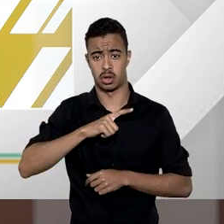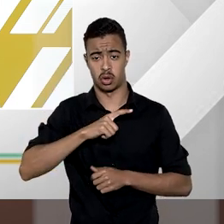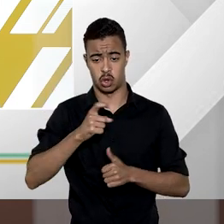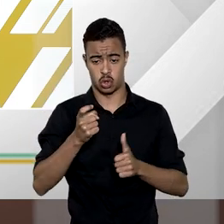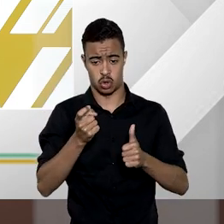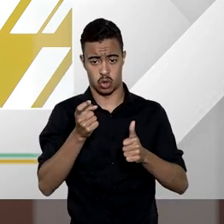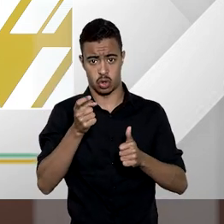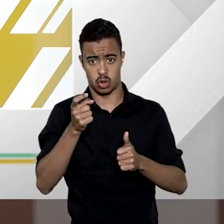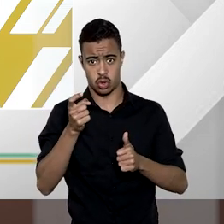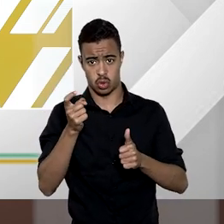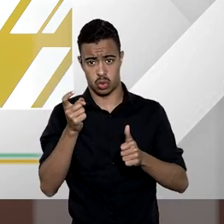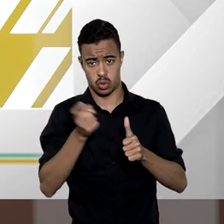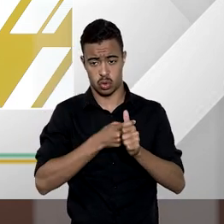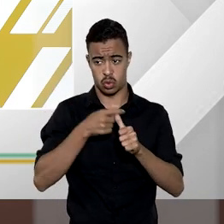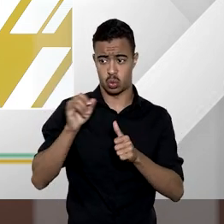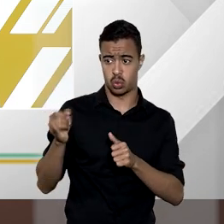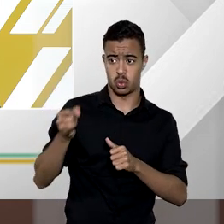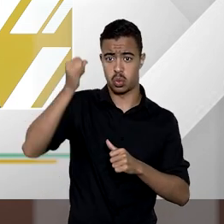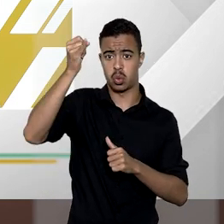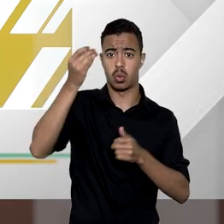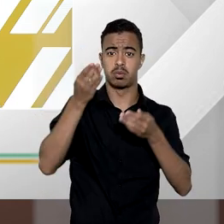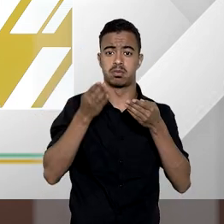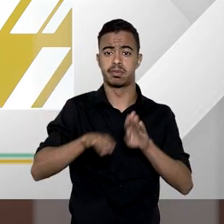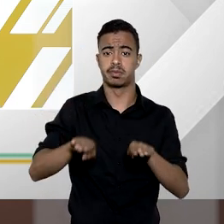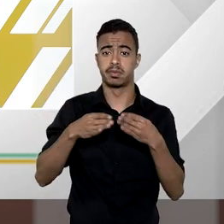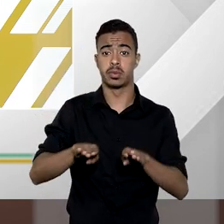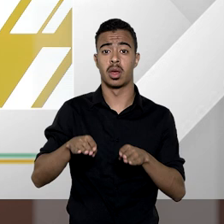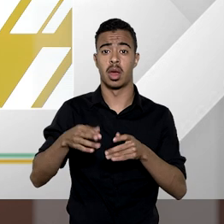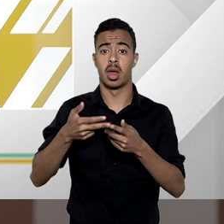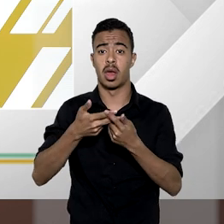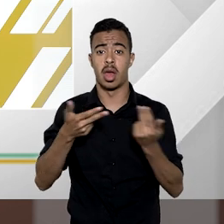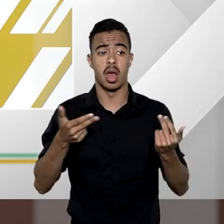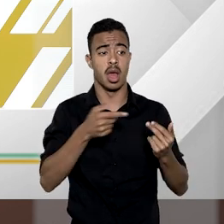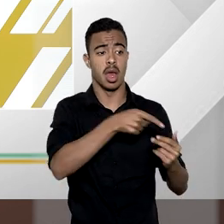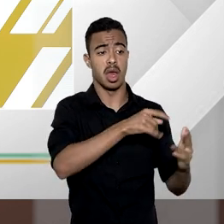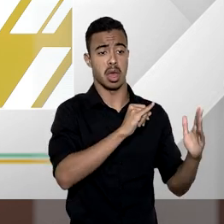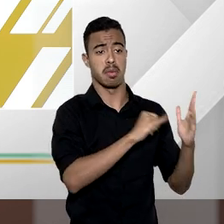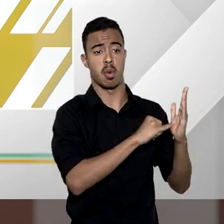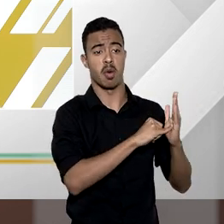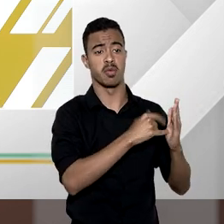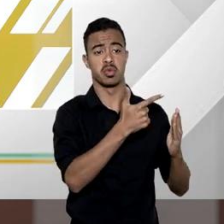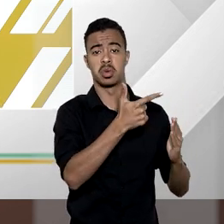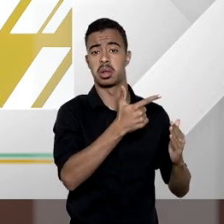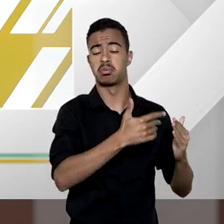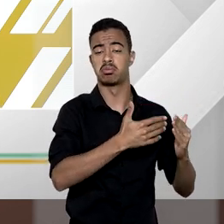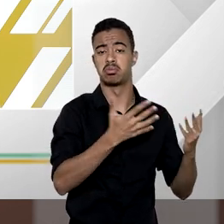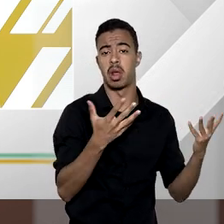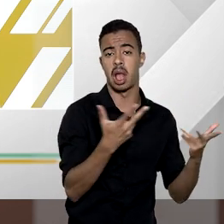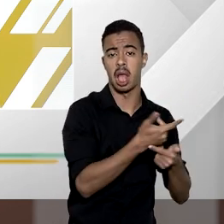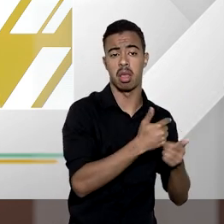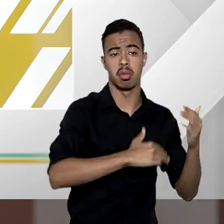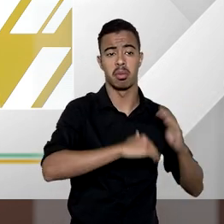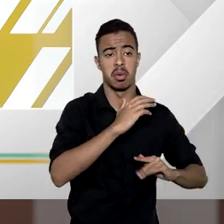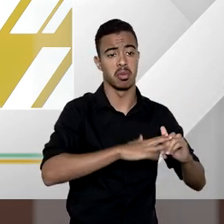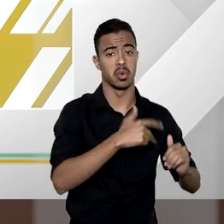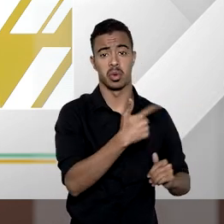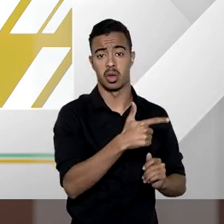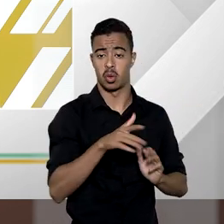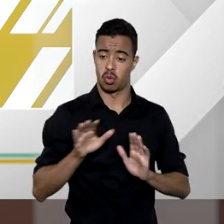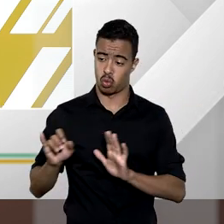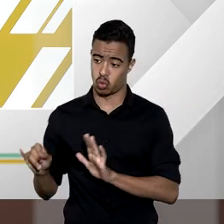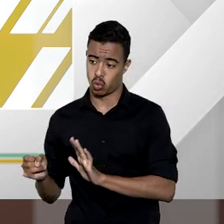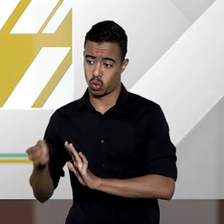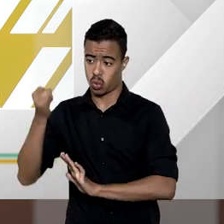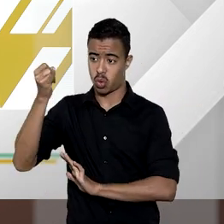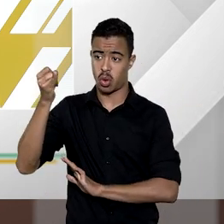juros compensatórios nas desapropriações de imóveis improdutivos e por esse entendimento conclui-se que